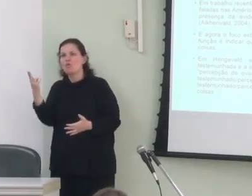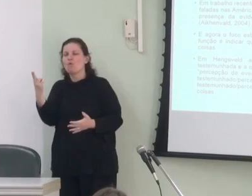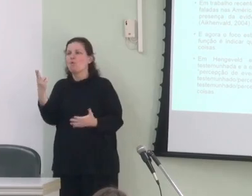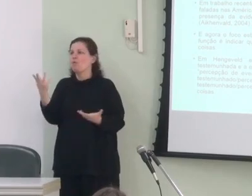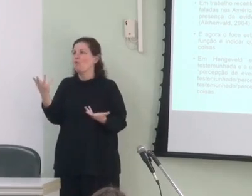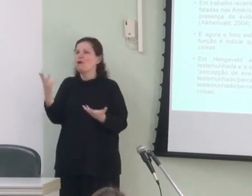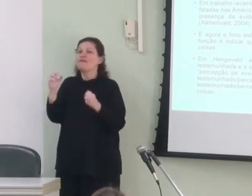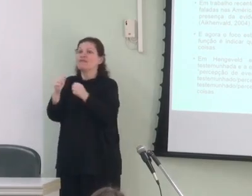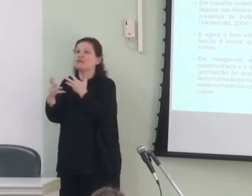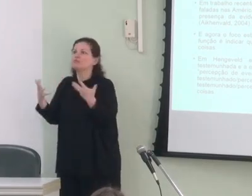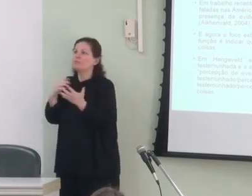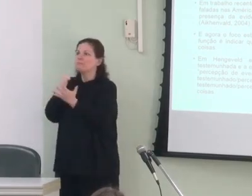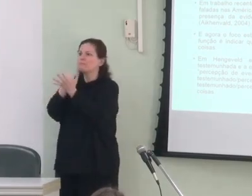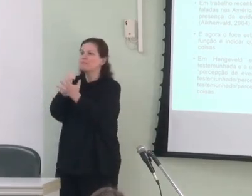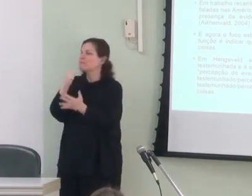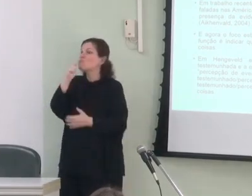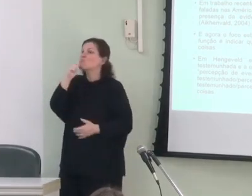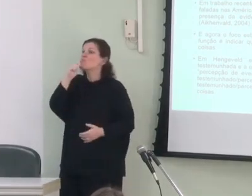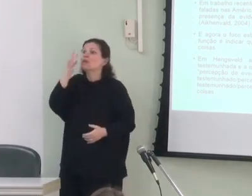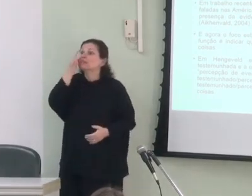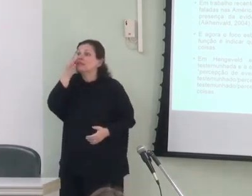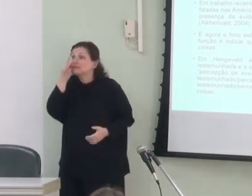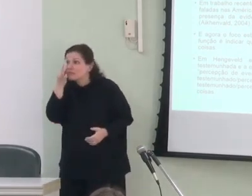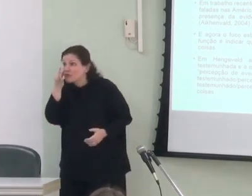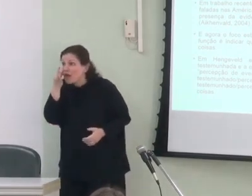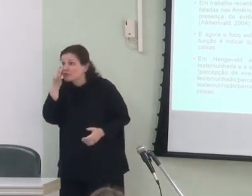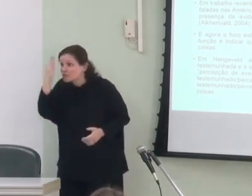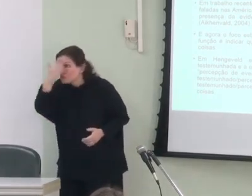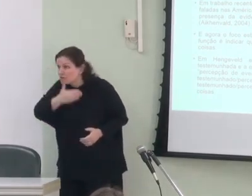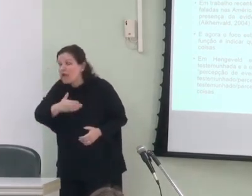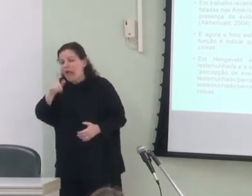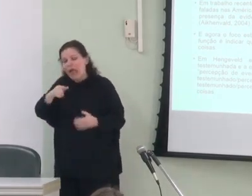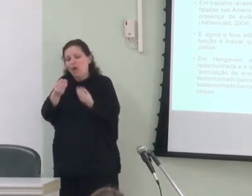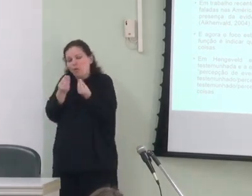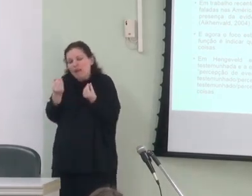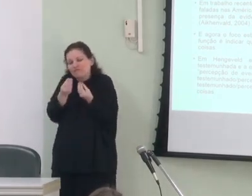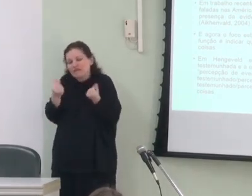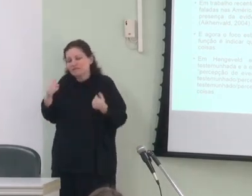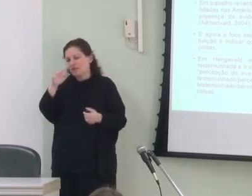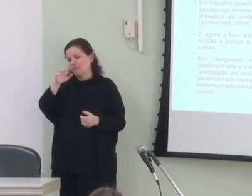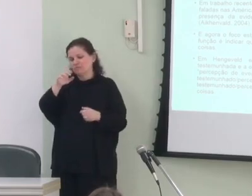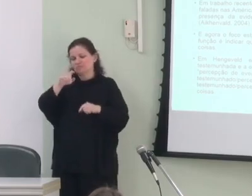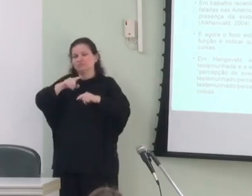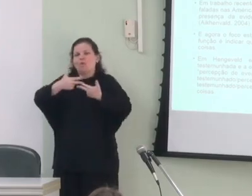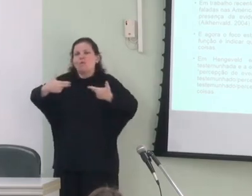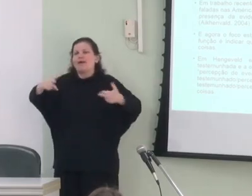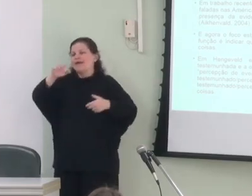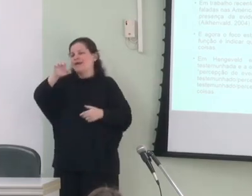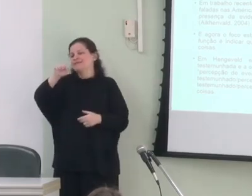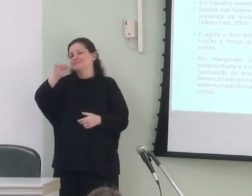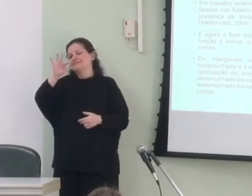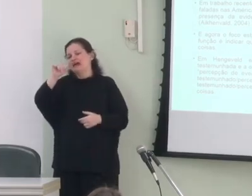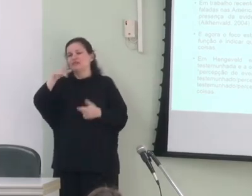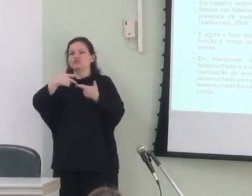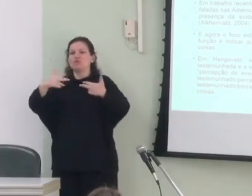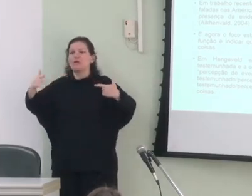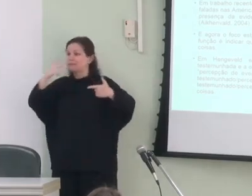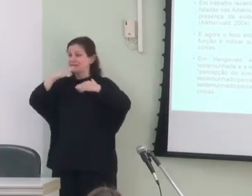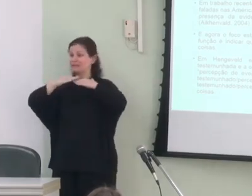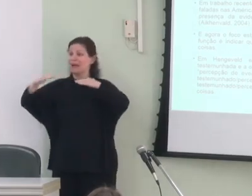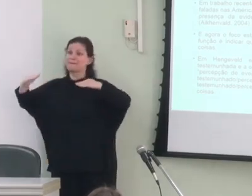marcado como não testemunhado diziam respeito a qualificação de um estado de coisas estavam portanto na mesma camada